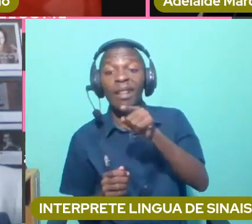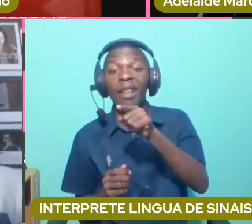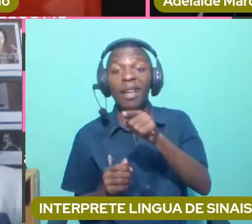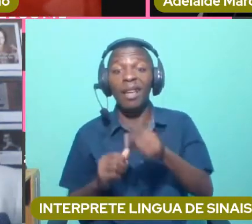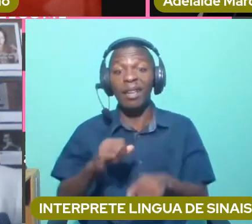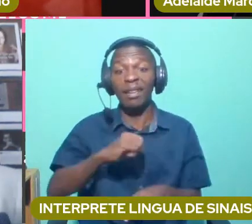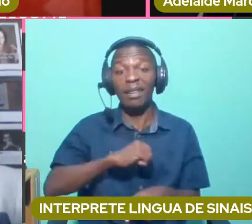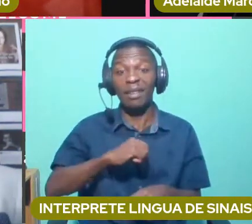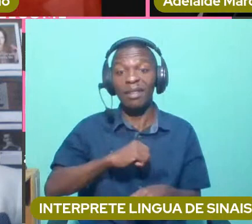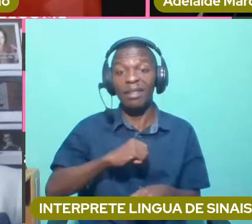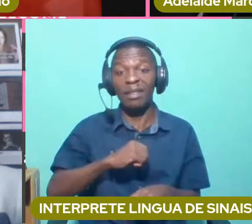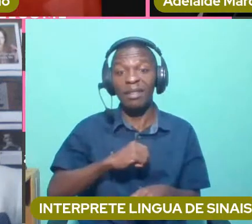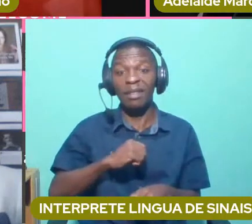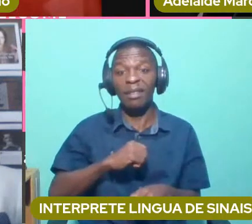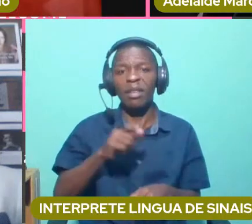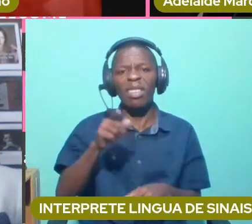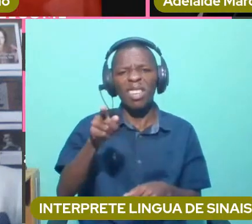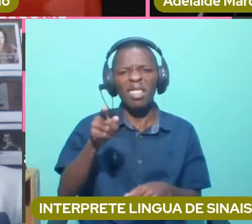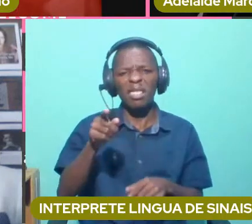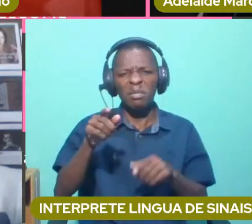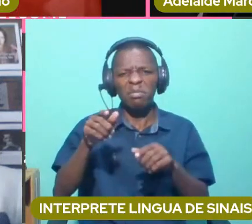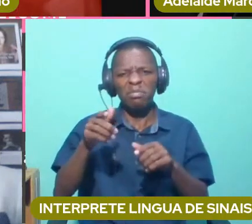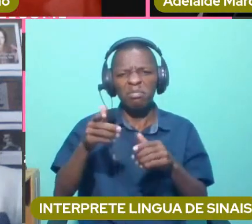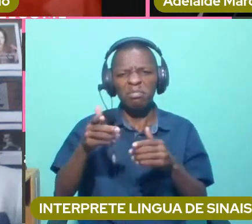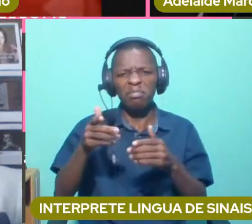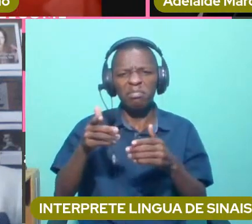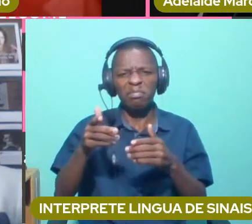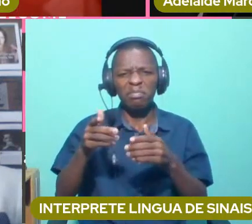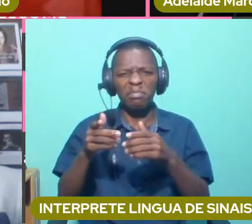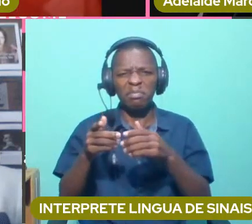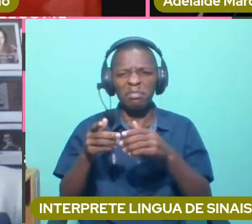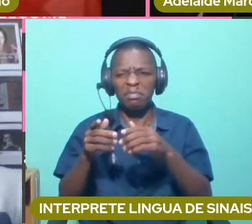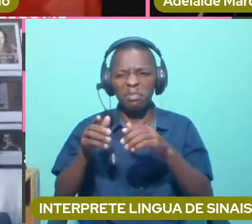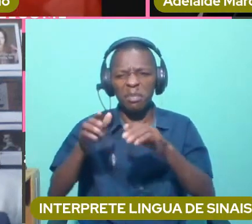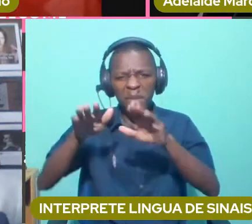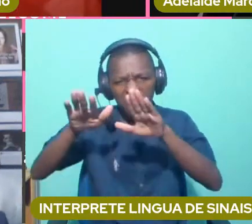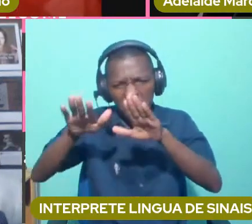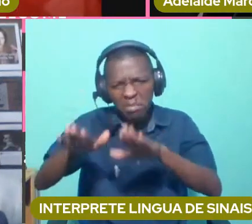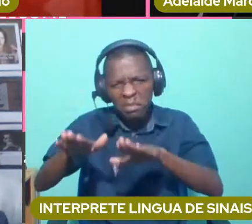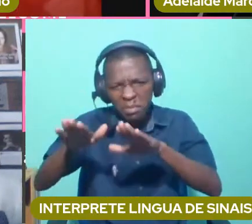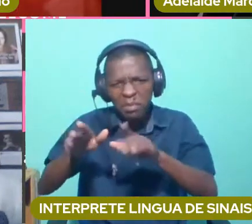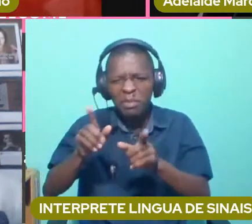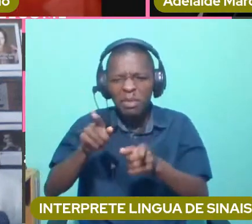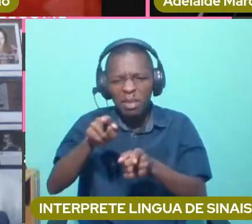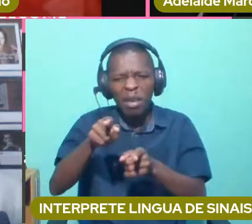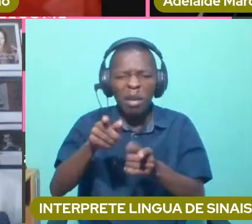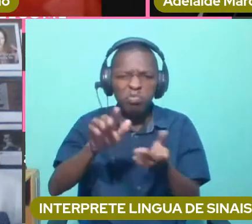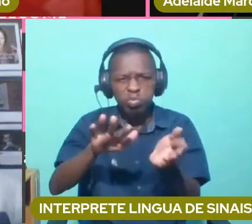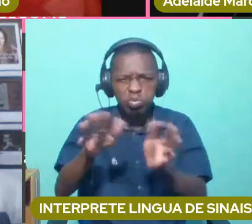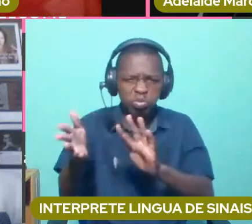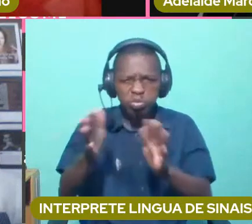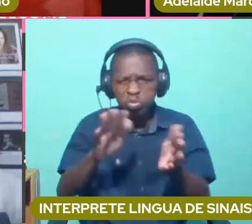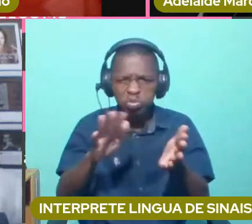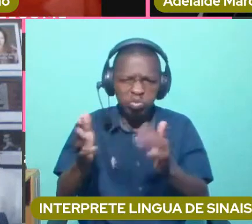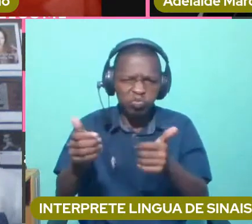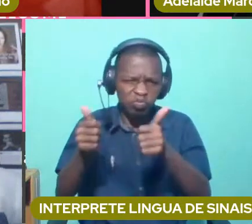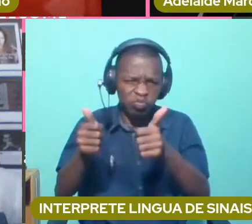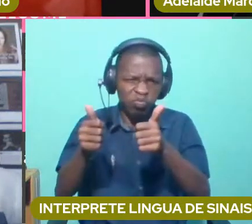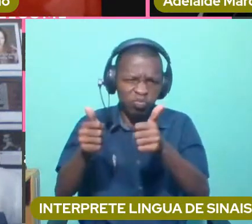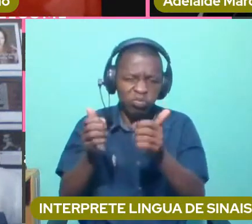me tratavam de outra forma. Fui tendo algumas dificuldades, mas que consegui ultrapassar essas barreiras.